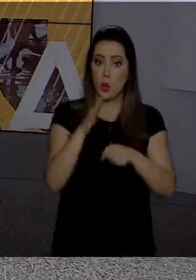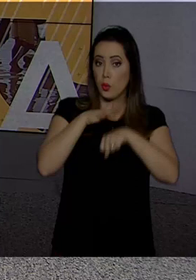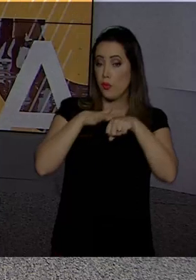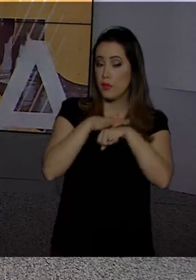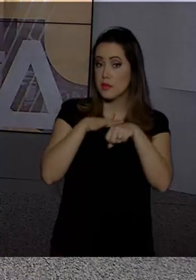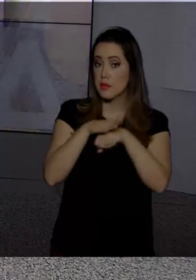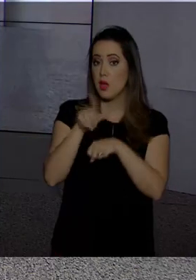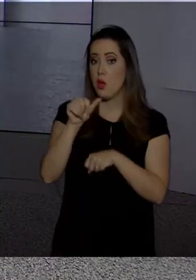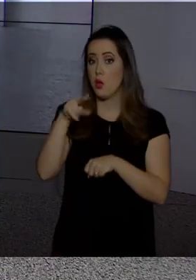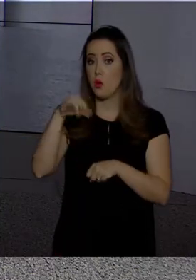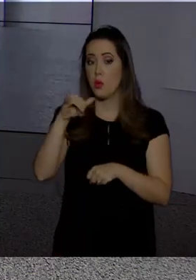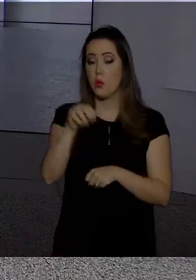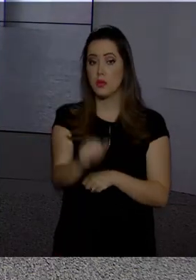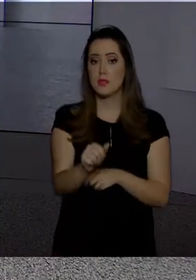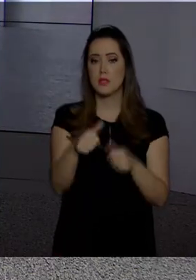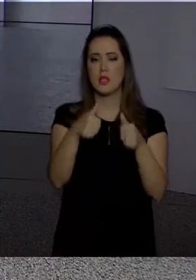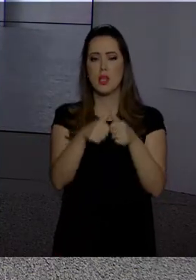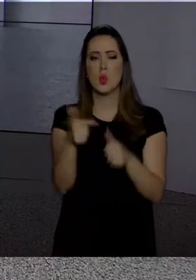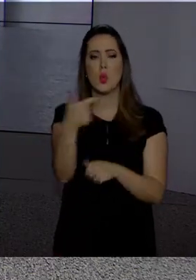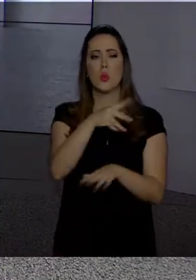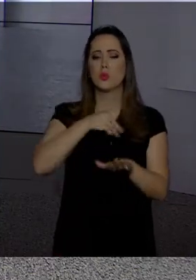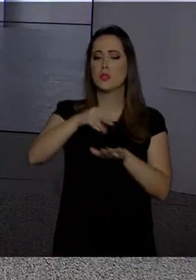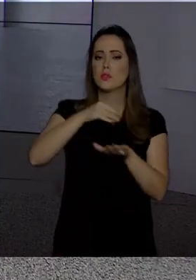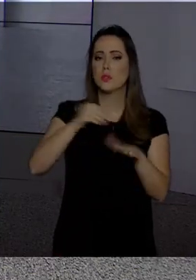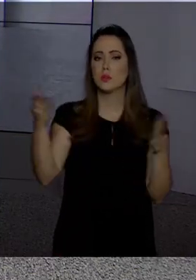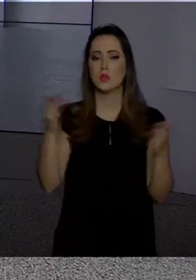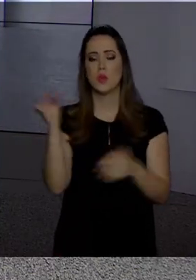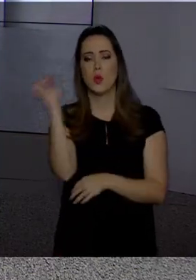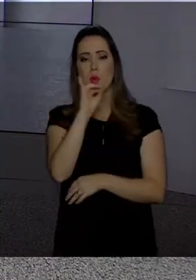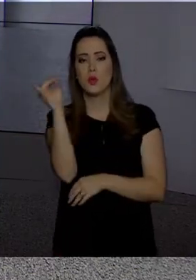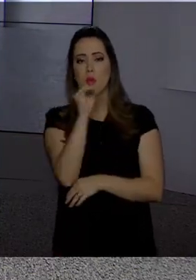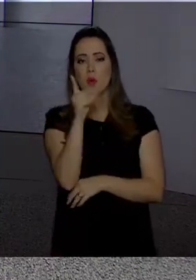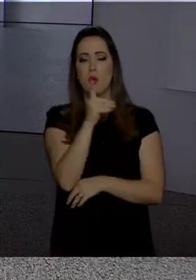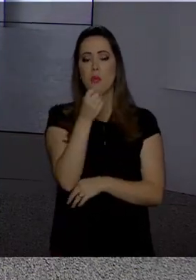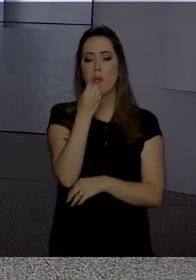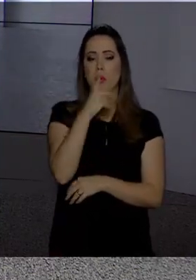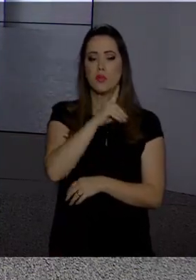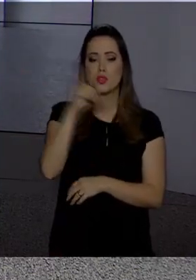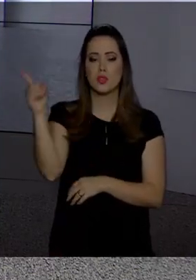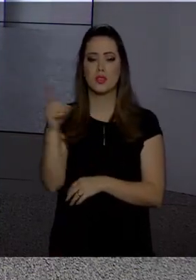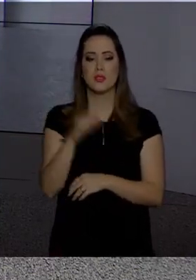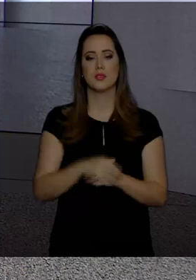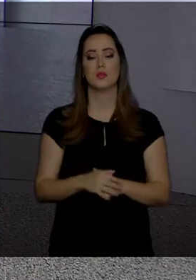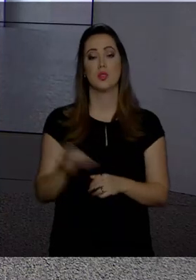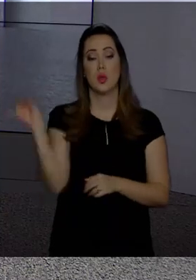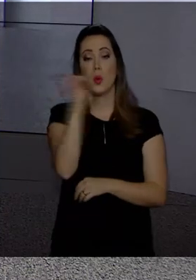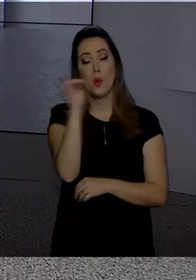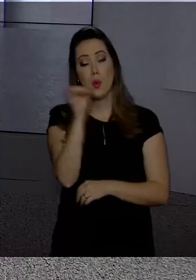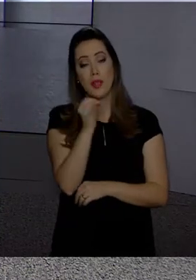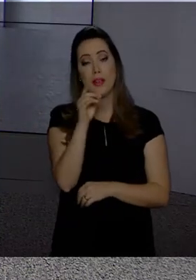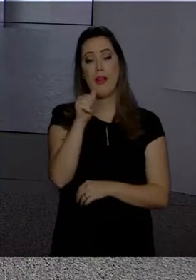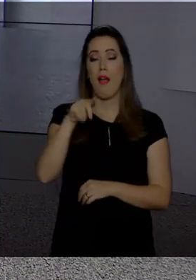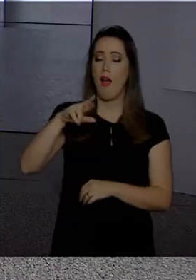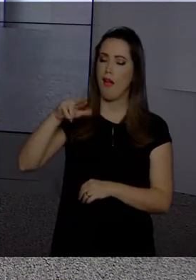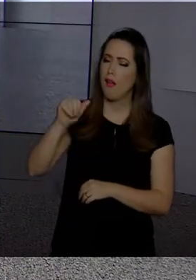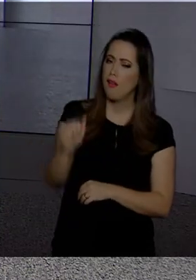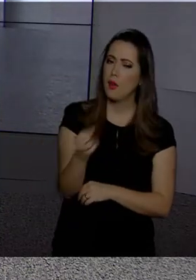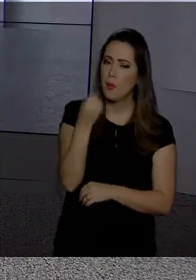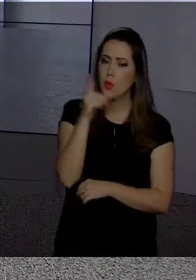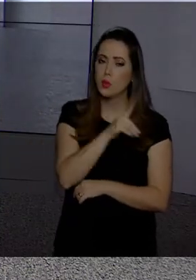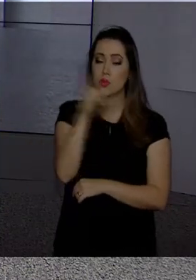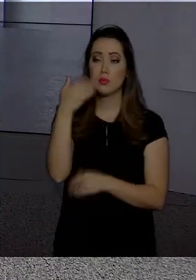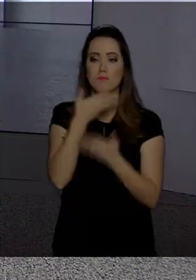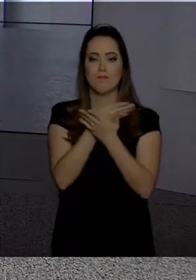repórter Luciana Colares de Holanda, que tem outras informações para a gente. Olá, Luciana, bom dia. Olá, Carla, bom dia para você, bom dia para você que